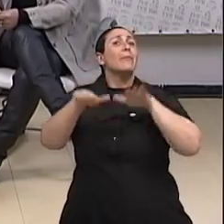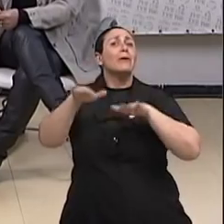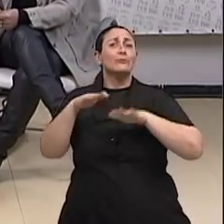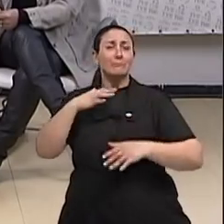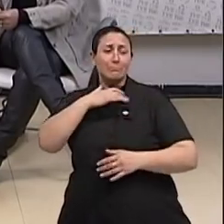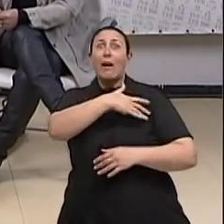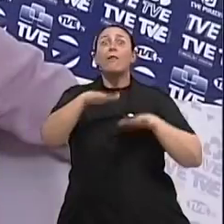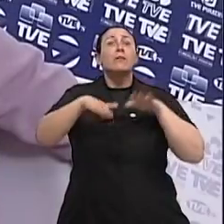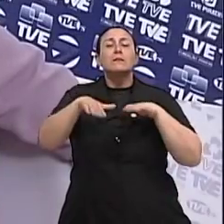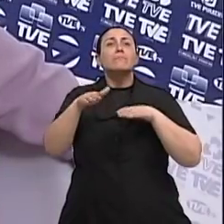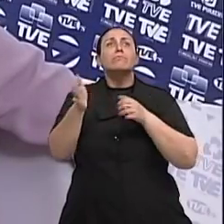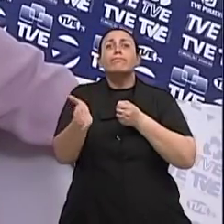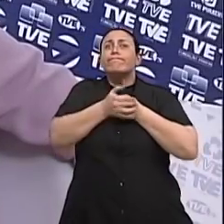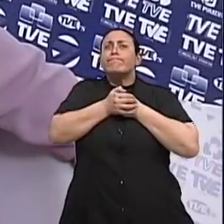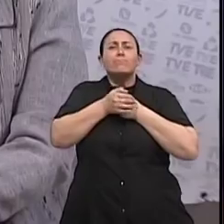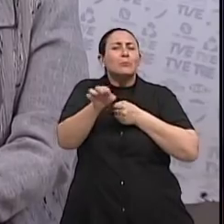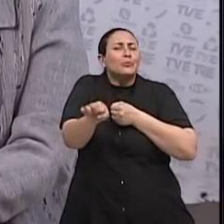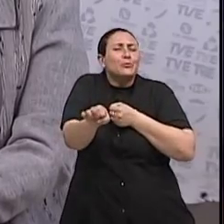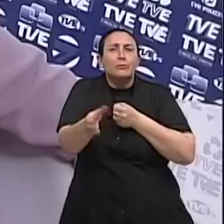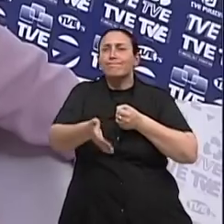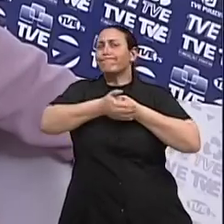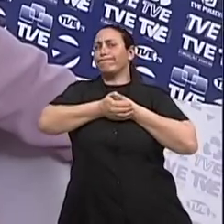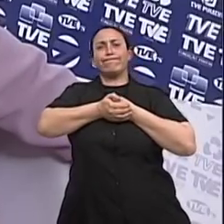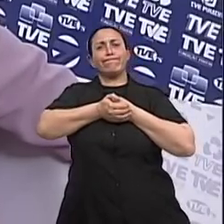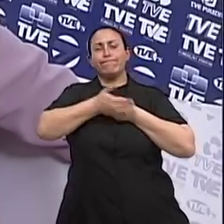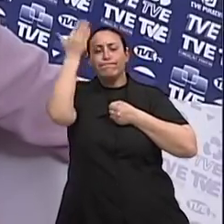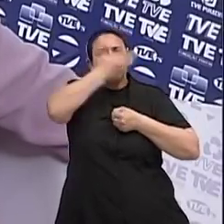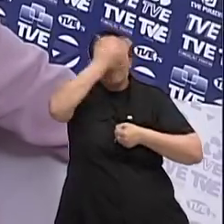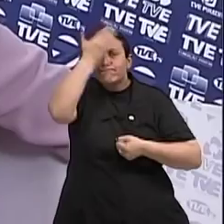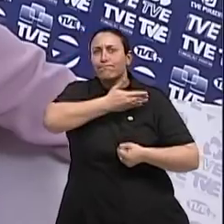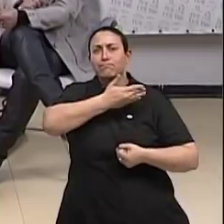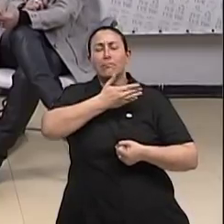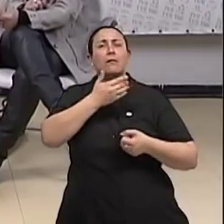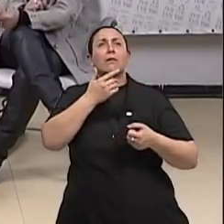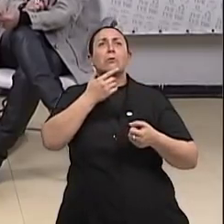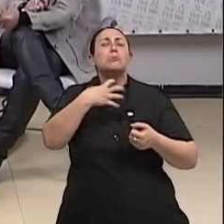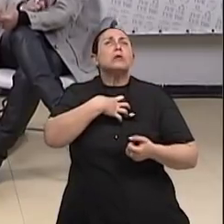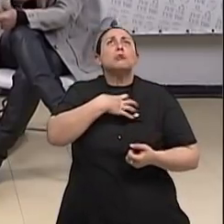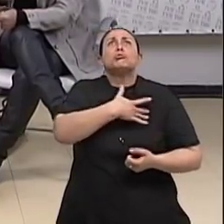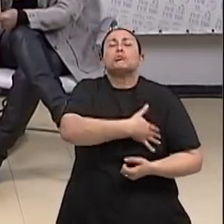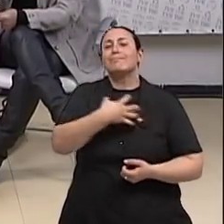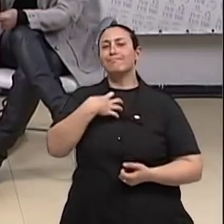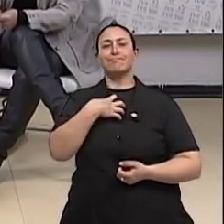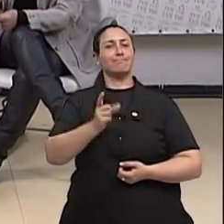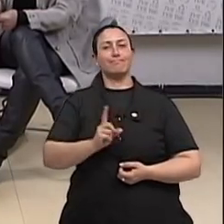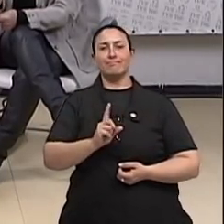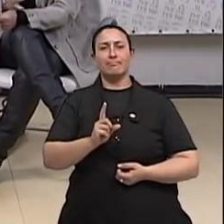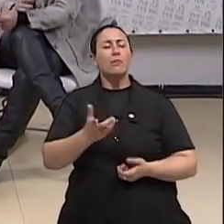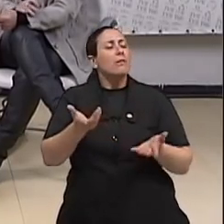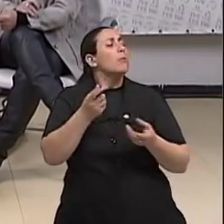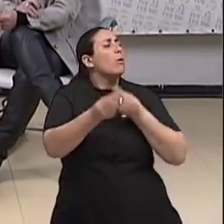nódulos pequenos. Claro. Não adianta. E eles podem estar lá. Podem. Eles são silenciosos. Eles não têm... Qual é o